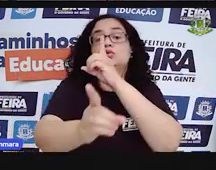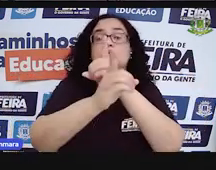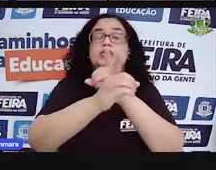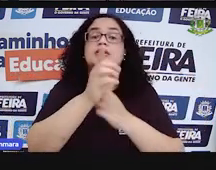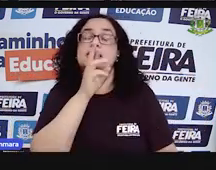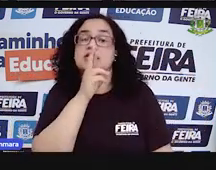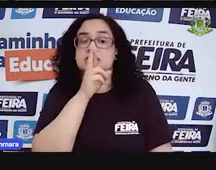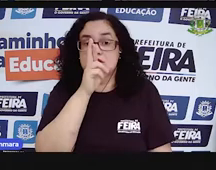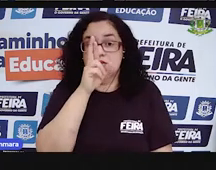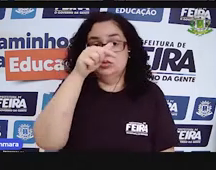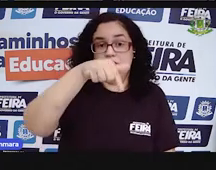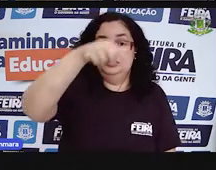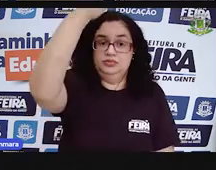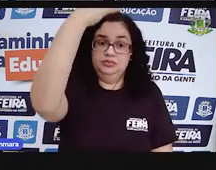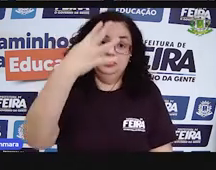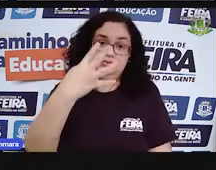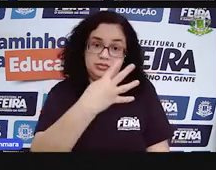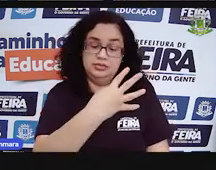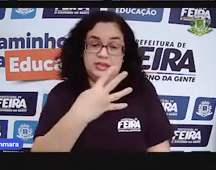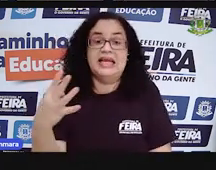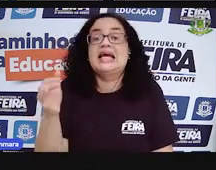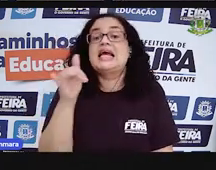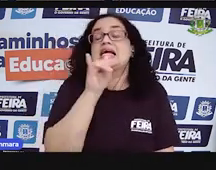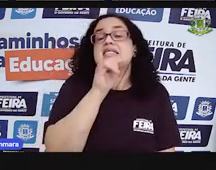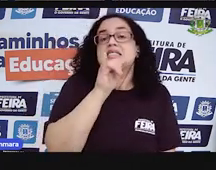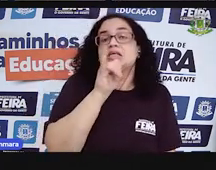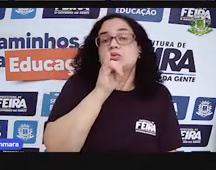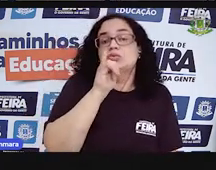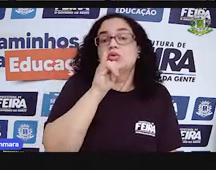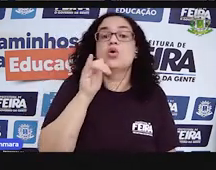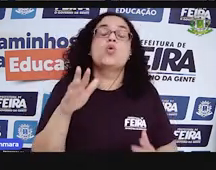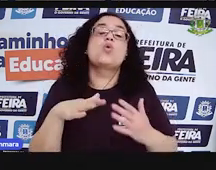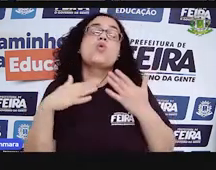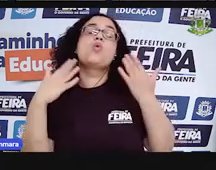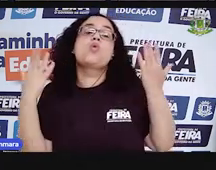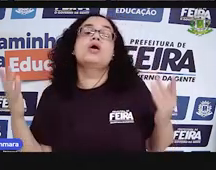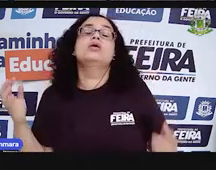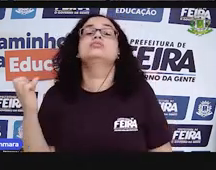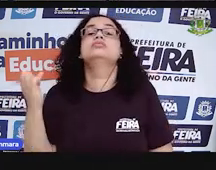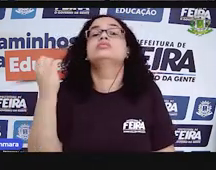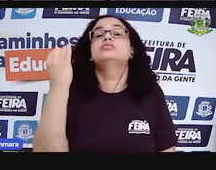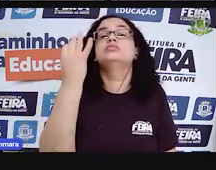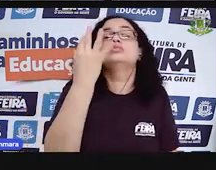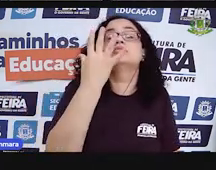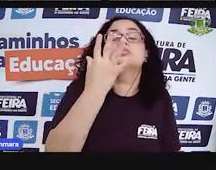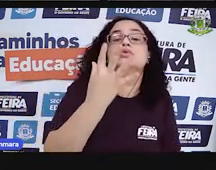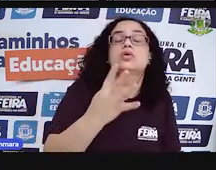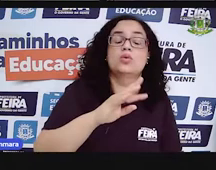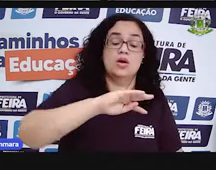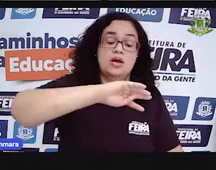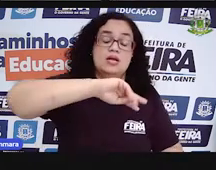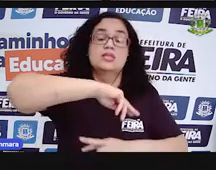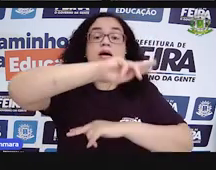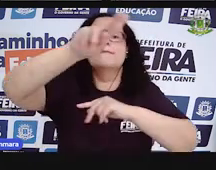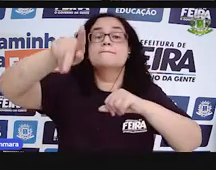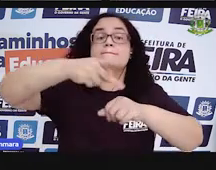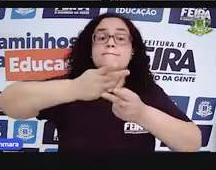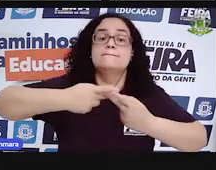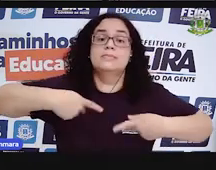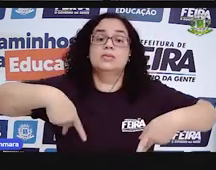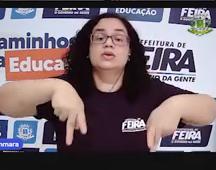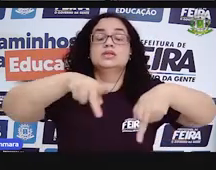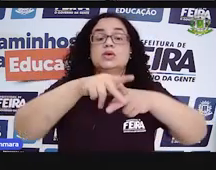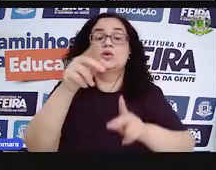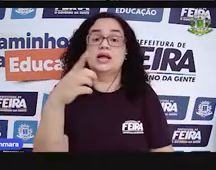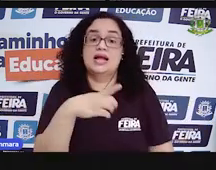respostas nessa tabela. Então, por exemplo, qual é o total da população que ocupou